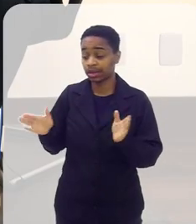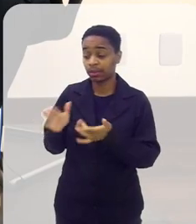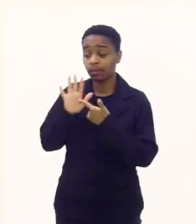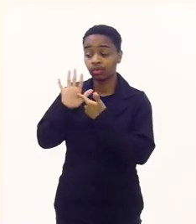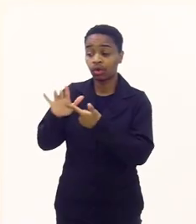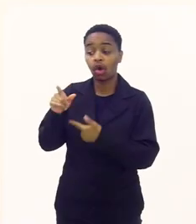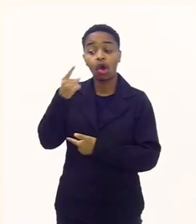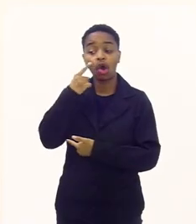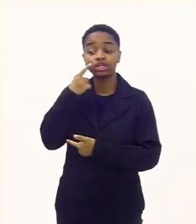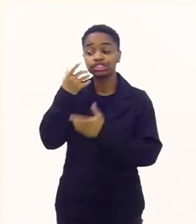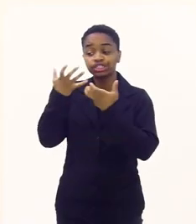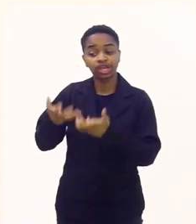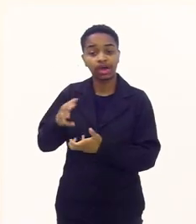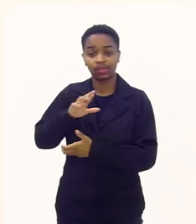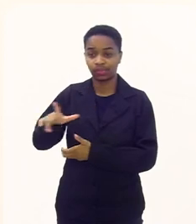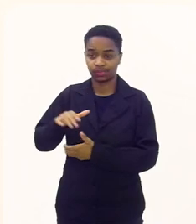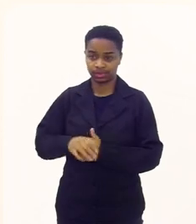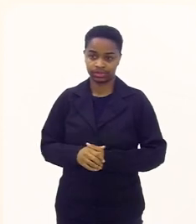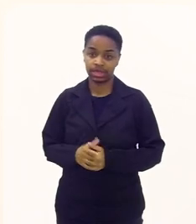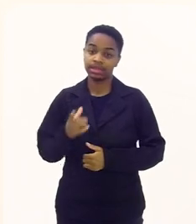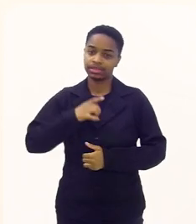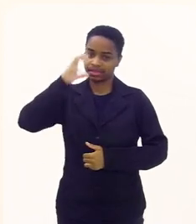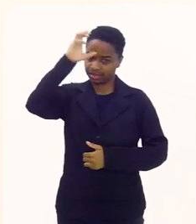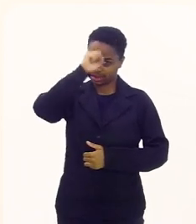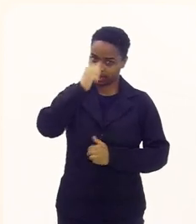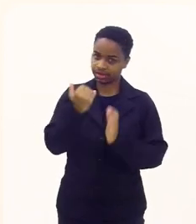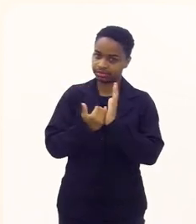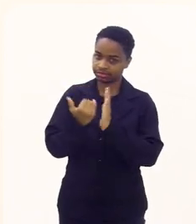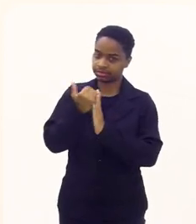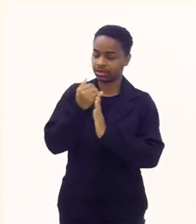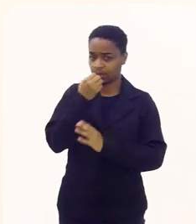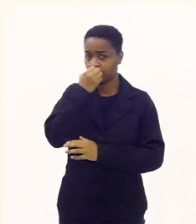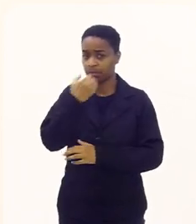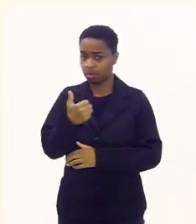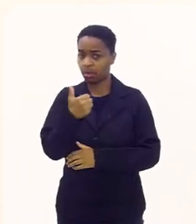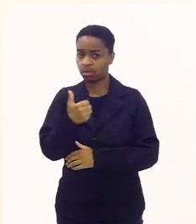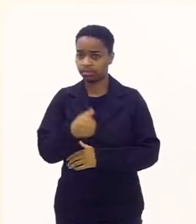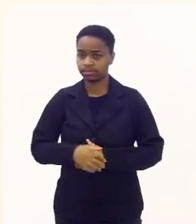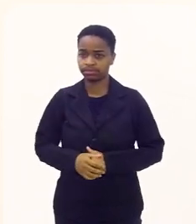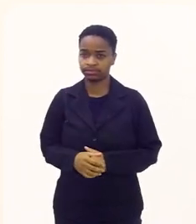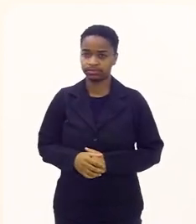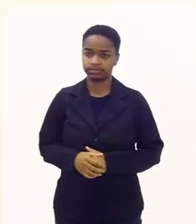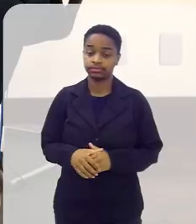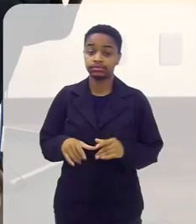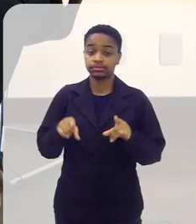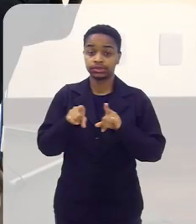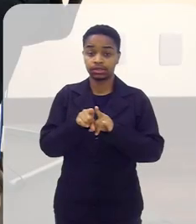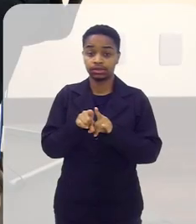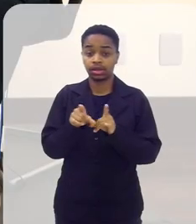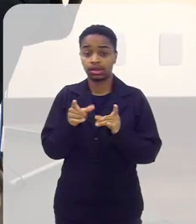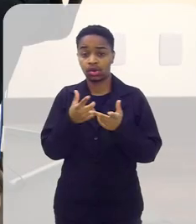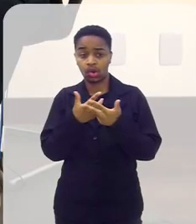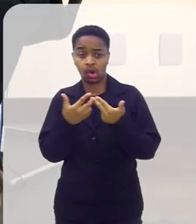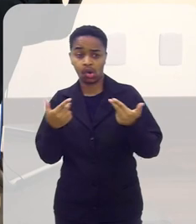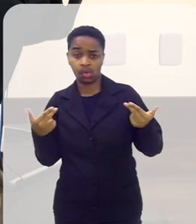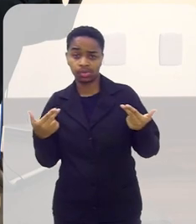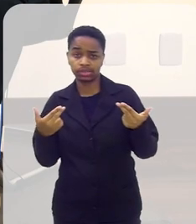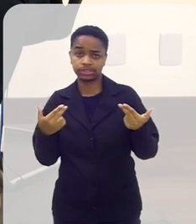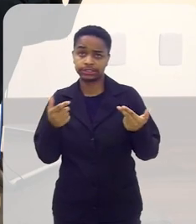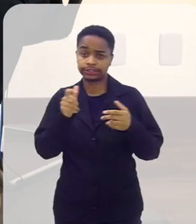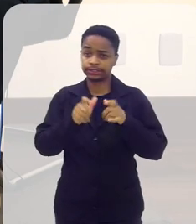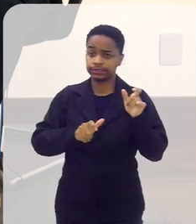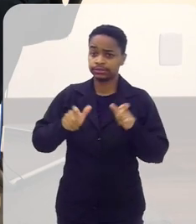de chato não tem nada vai ter de aprendizado e muito bom e coisas que as